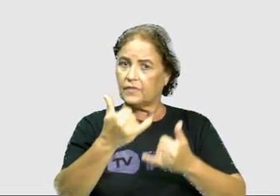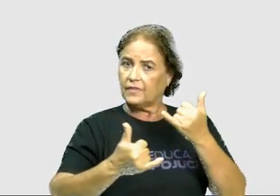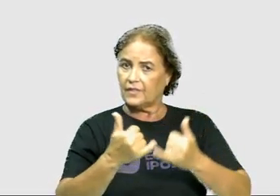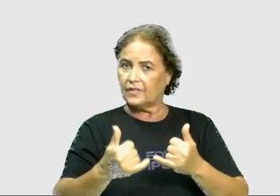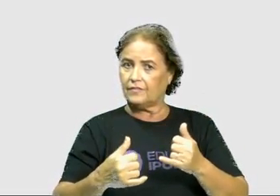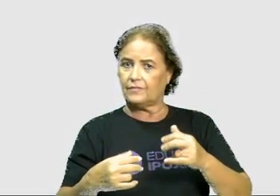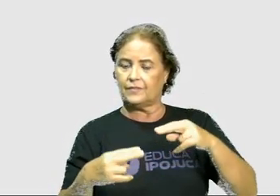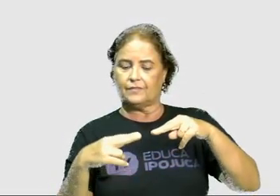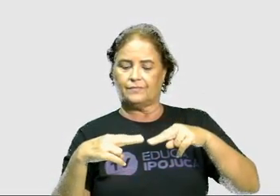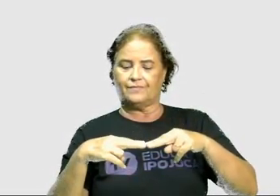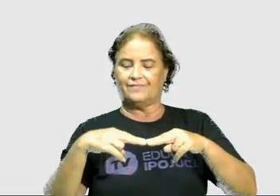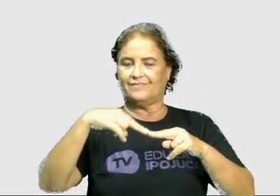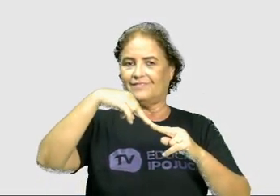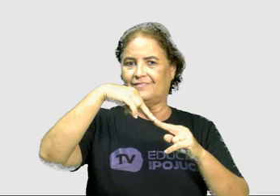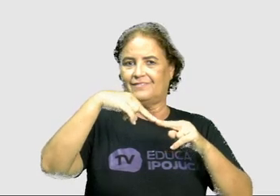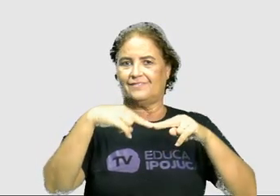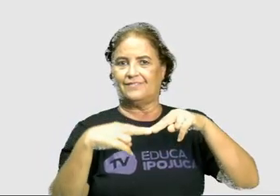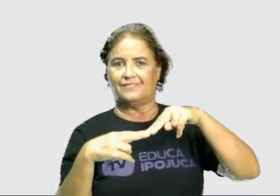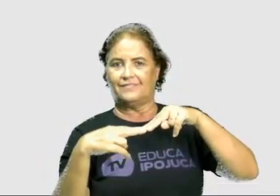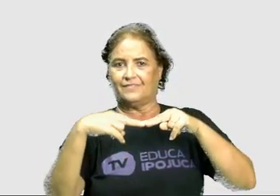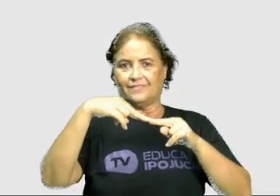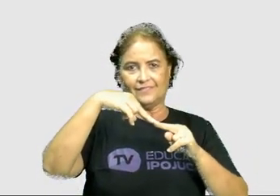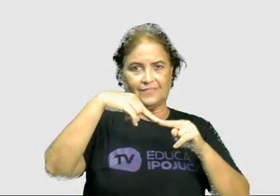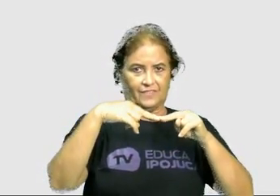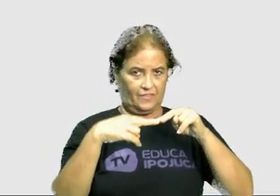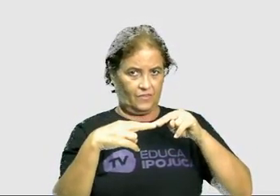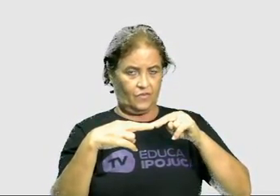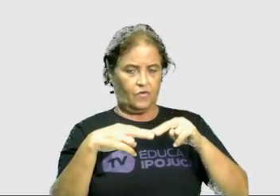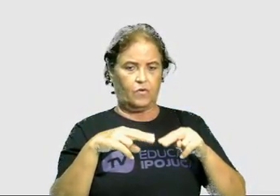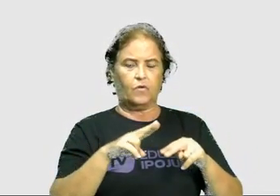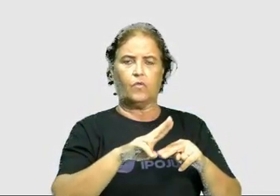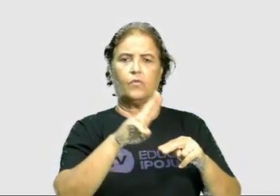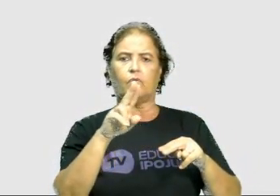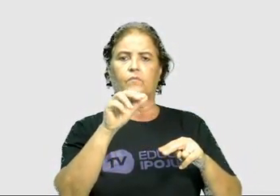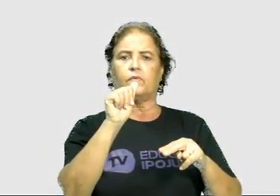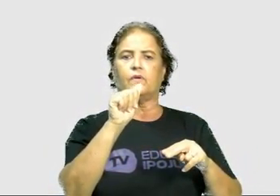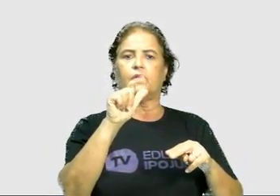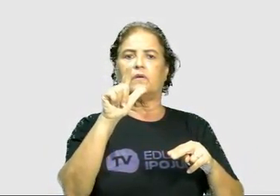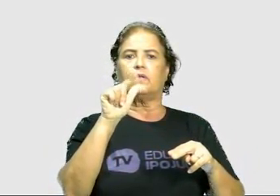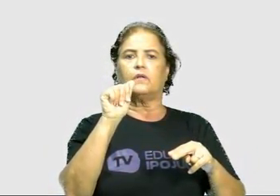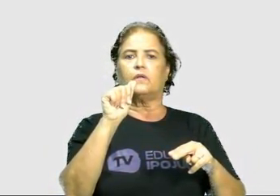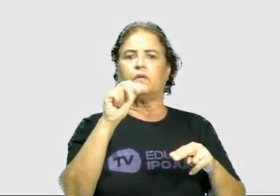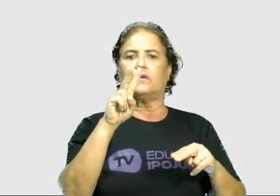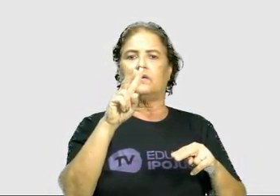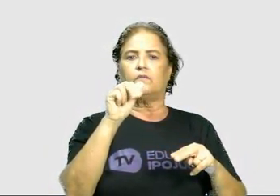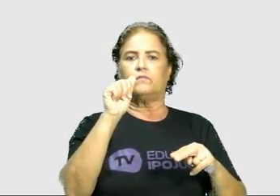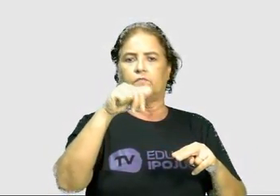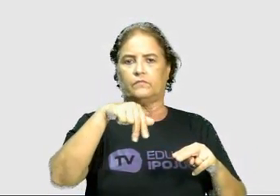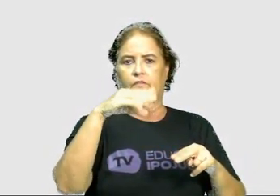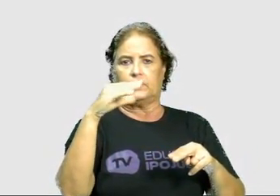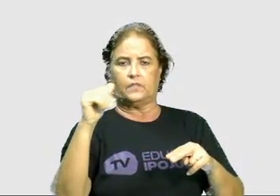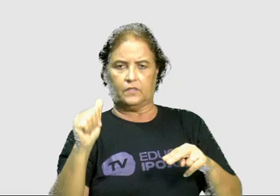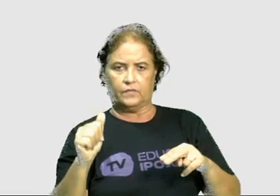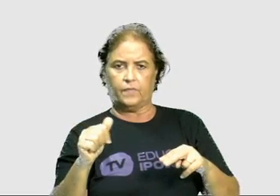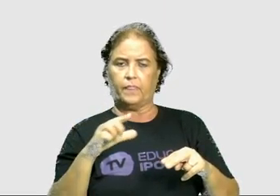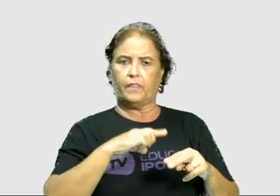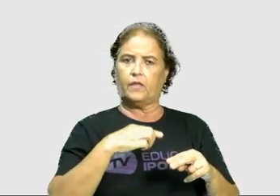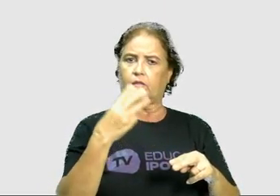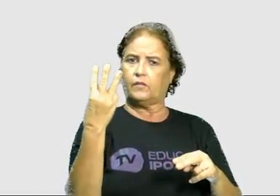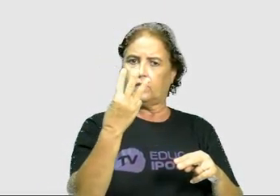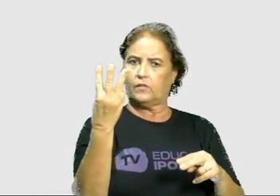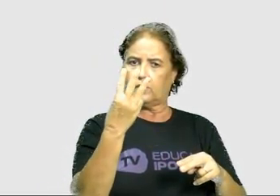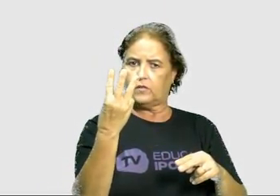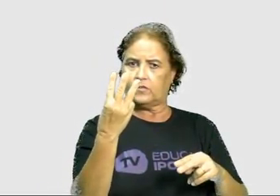gangorra. Então, ela a gente pode chamar de alavanca. Então, a alavanca basicamente é composta de três partes.